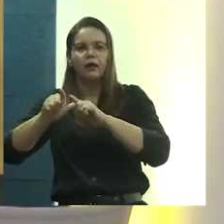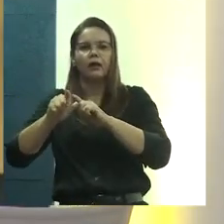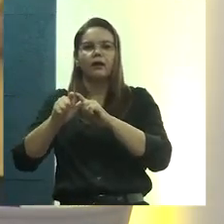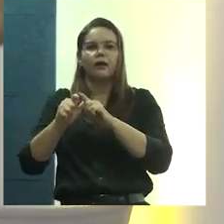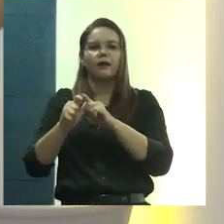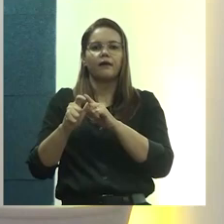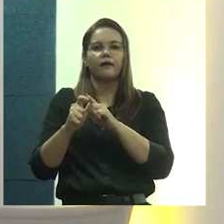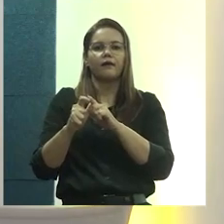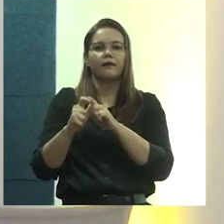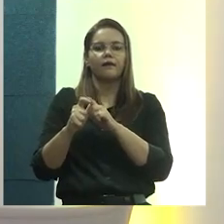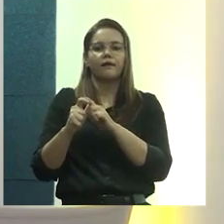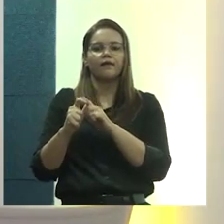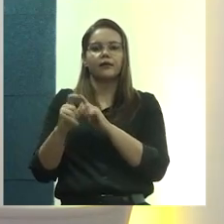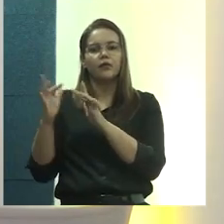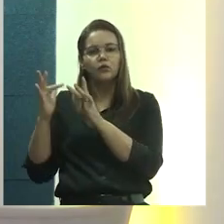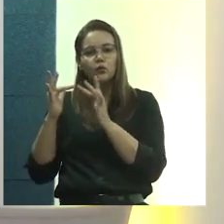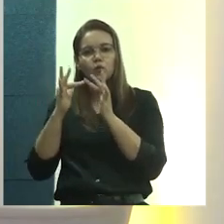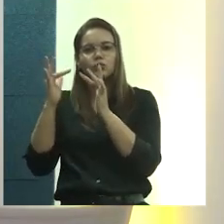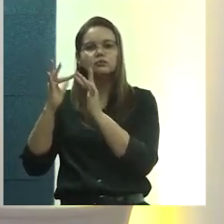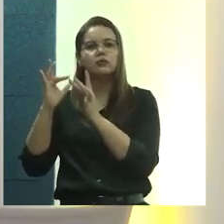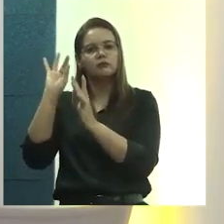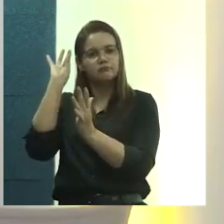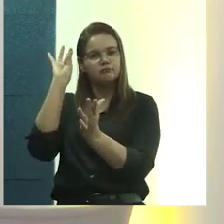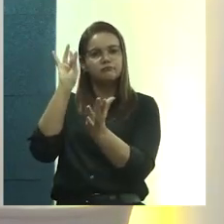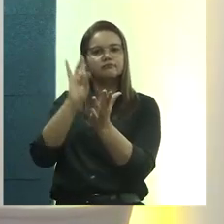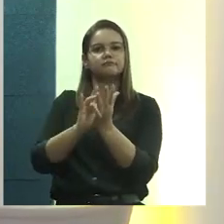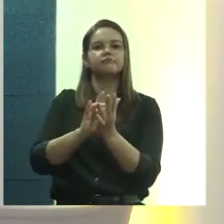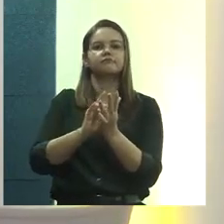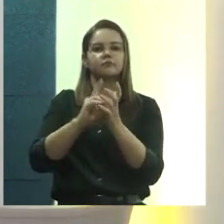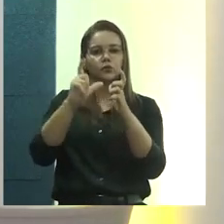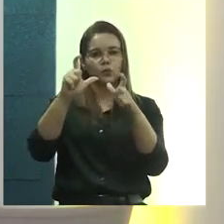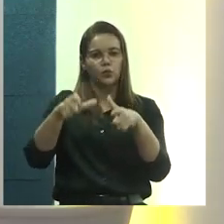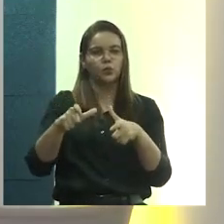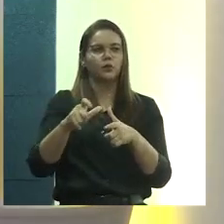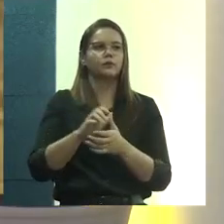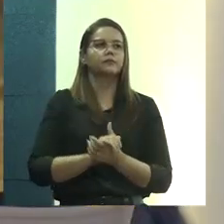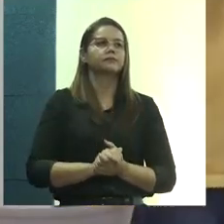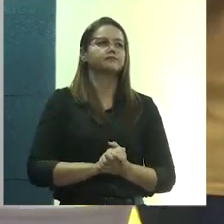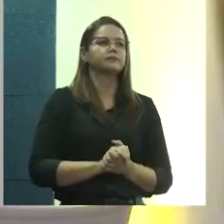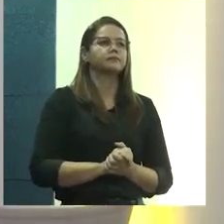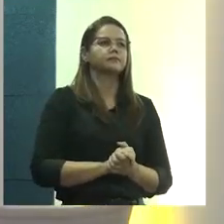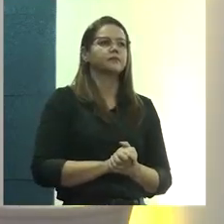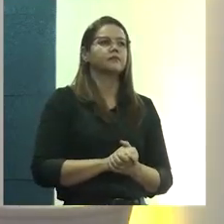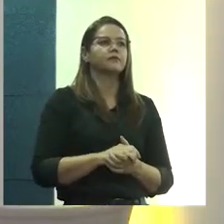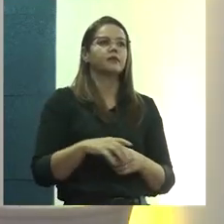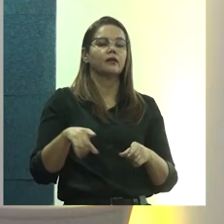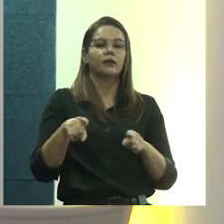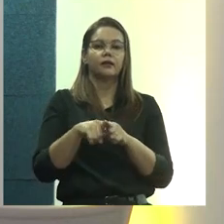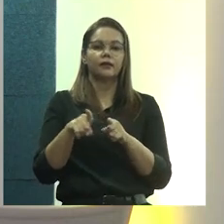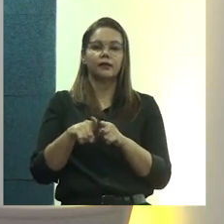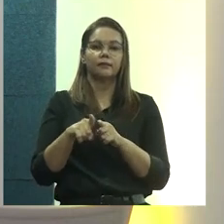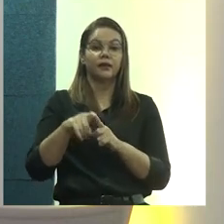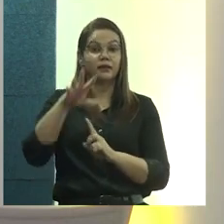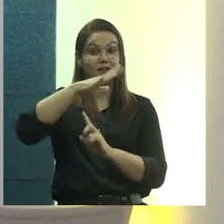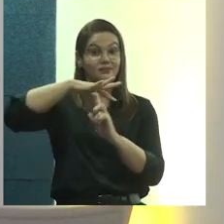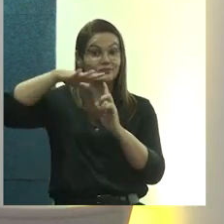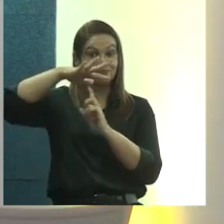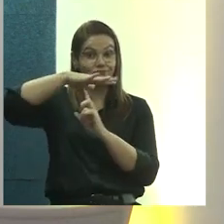bastante grande com a realidade local. aqui, gente vê situações